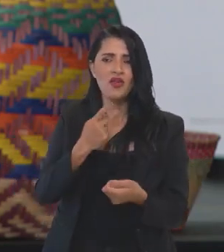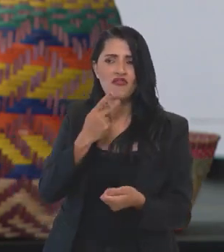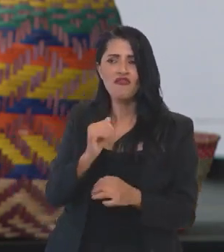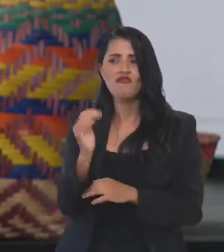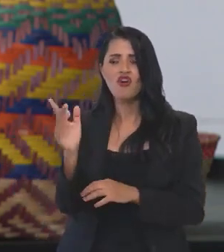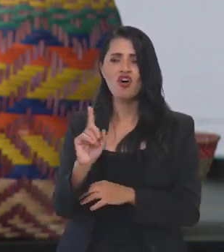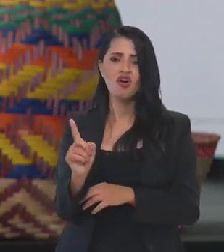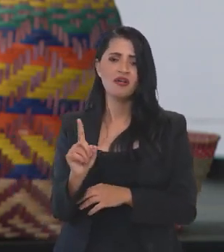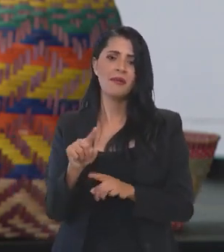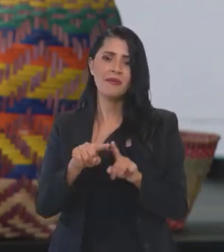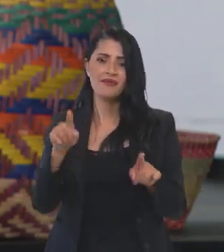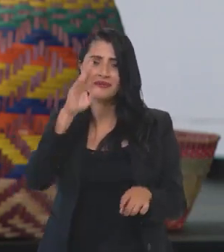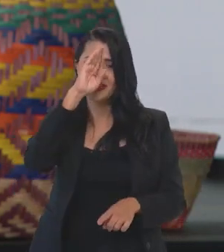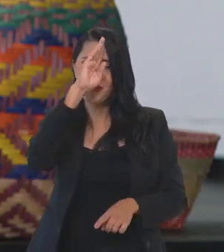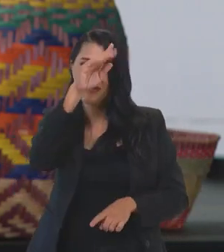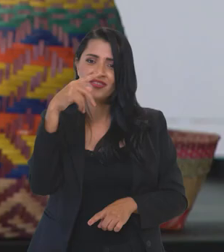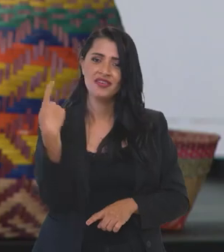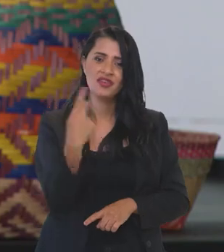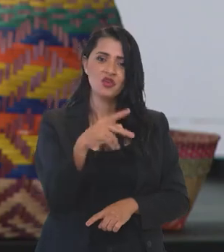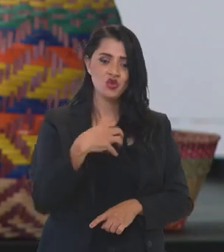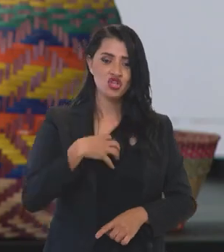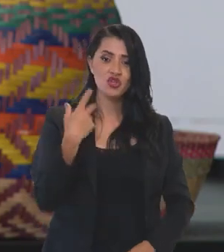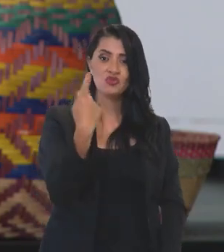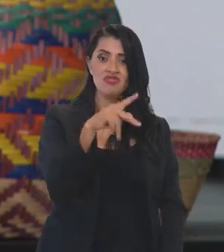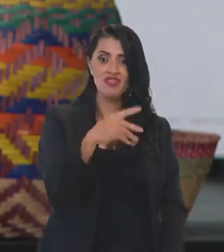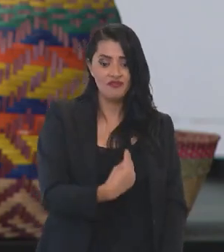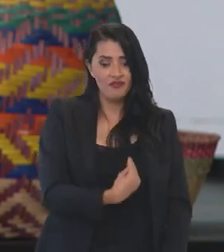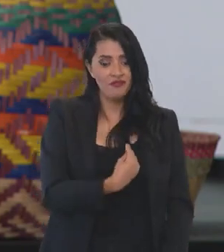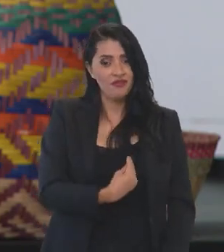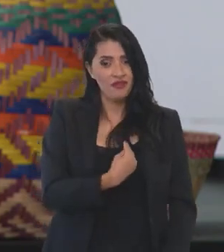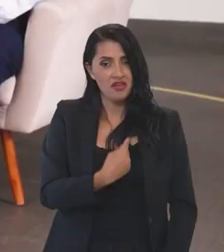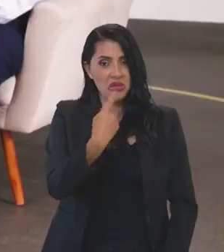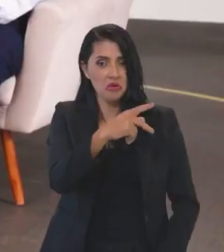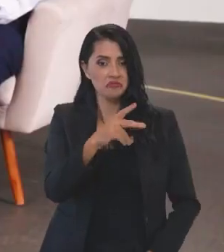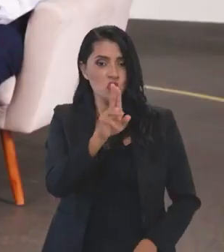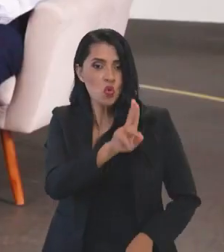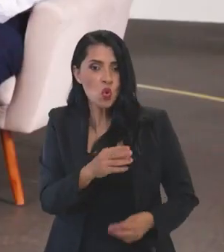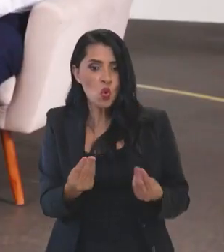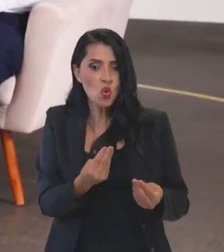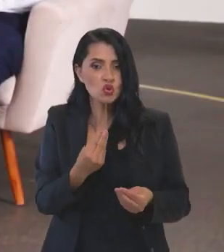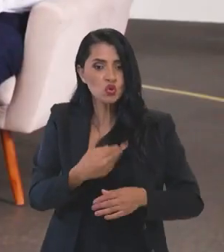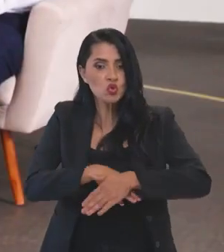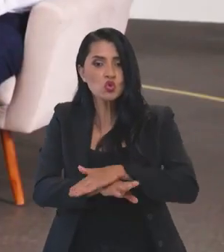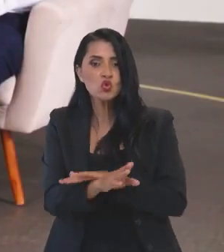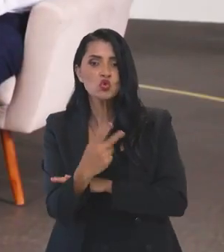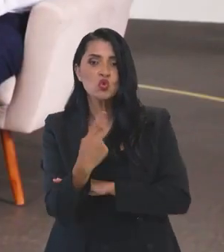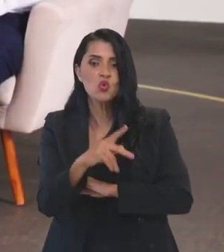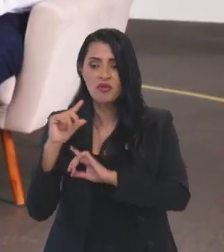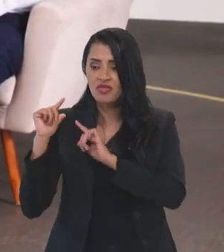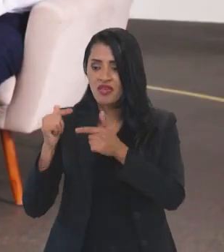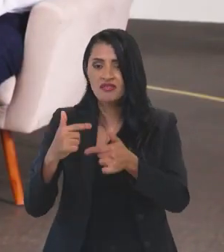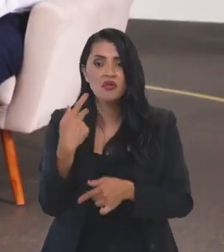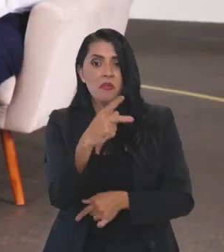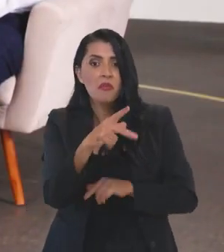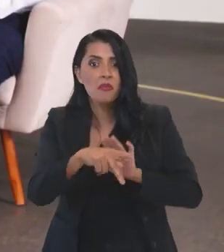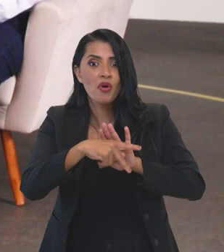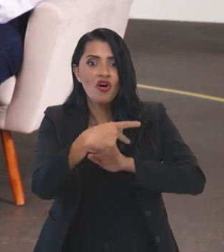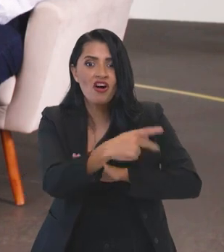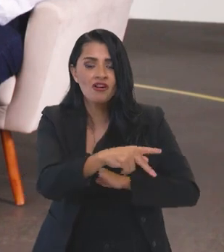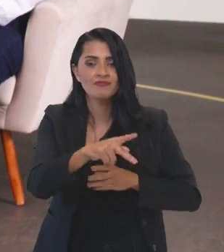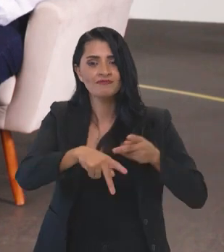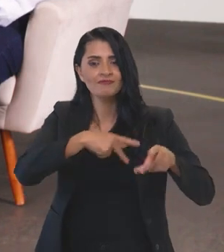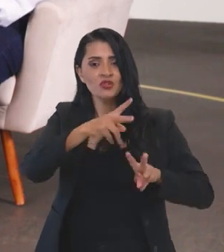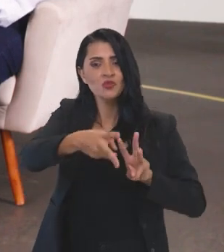dito por fora, mas, principalmente, da sua forma de viver, conforme seus usos, costumes e tradição. Por isso que é